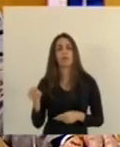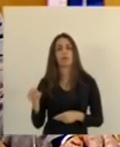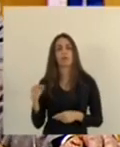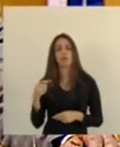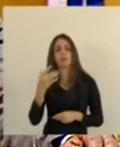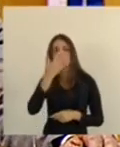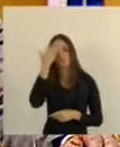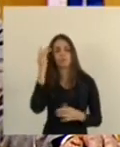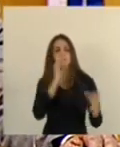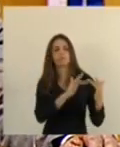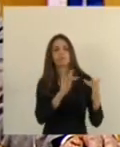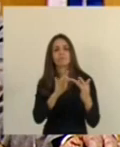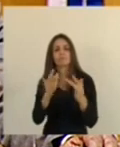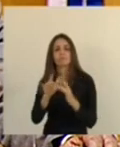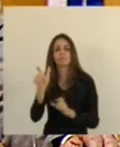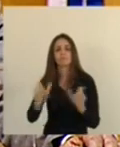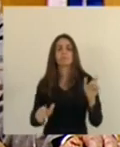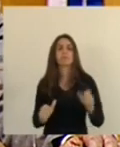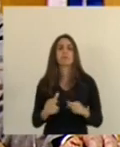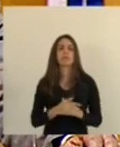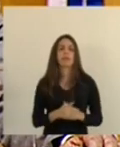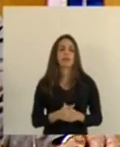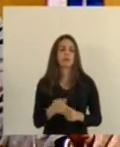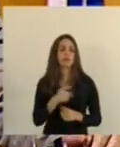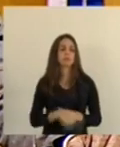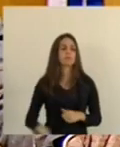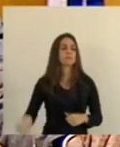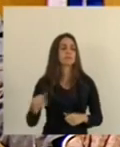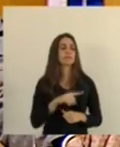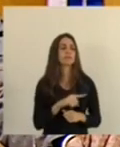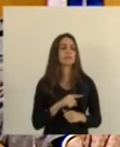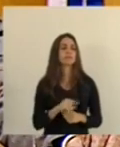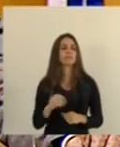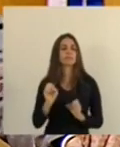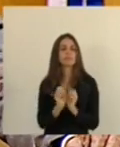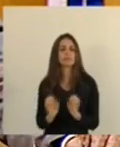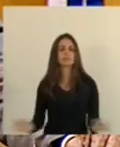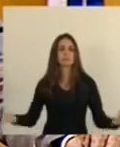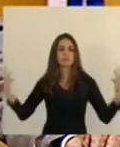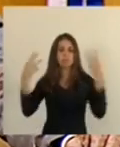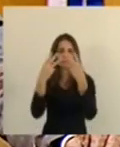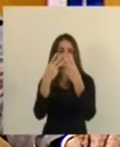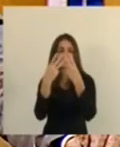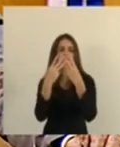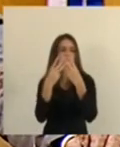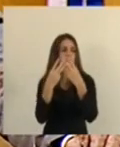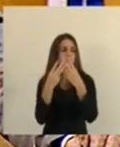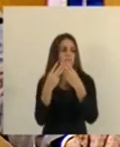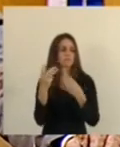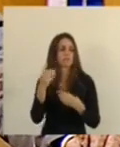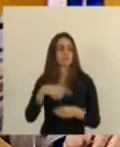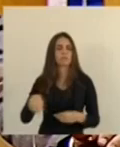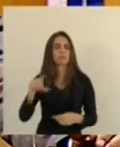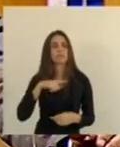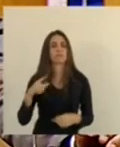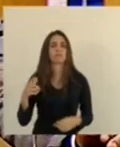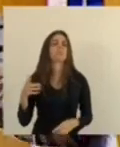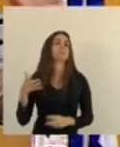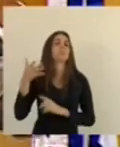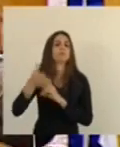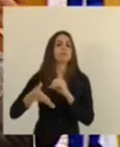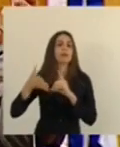maioria da população para a organização das nações unidas Bolsonaro leva no bolso um discurso que